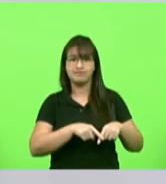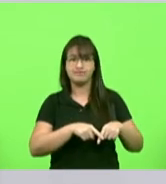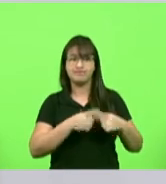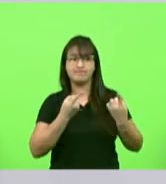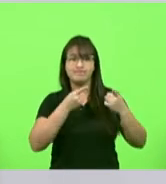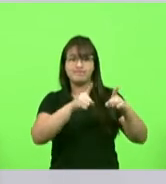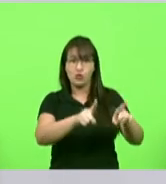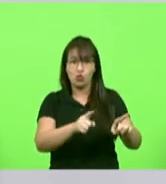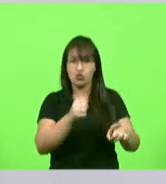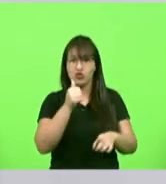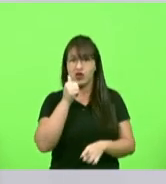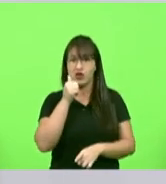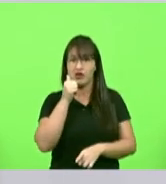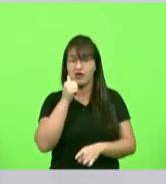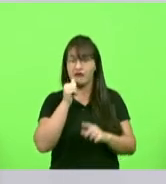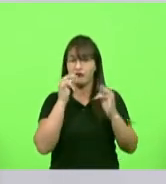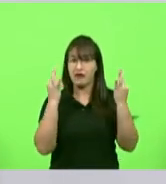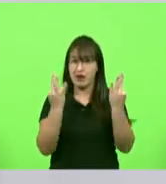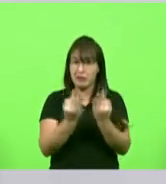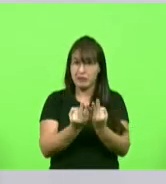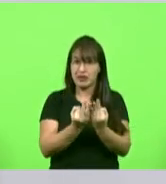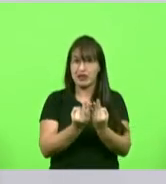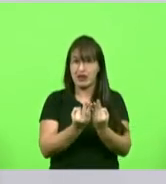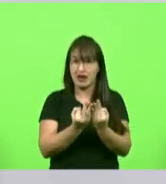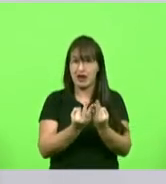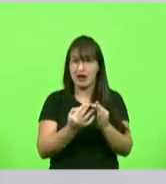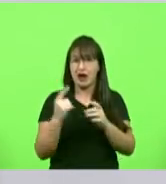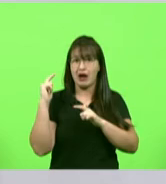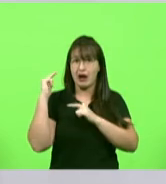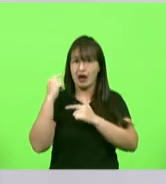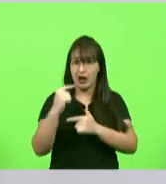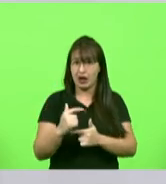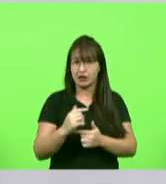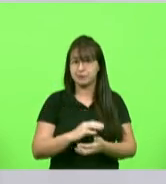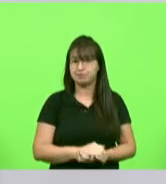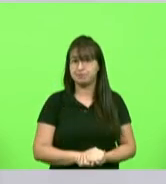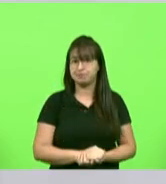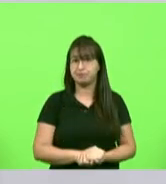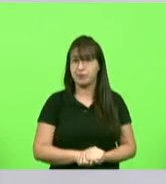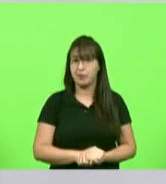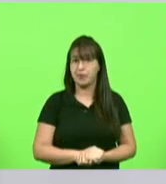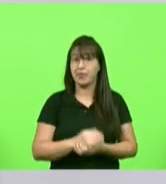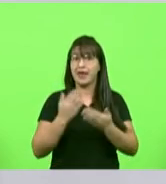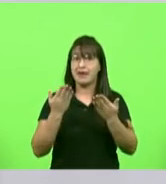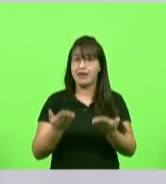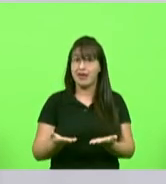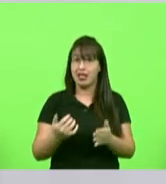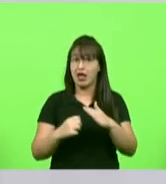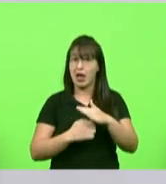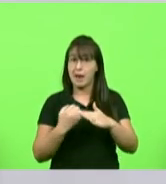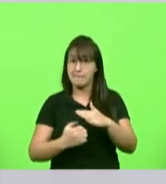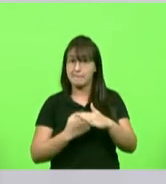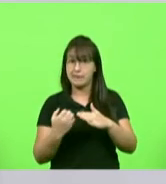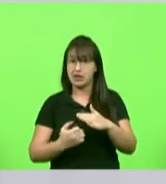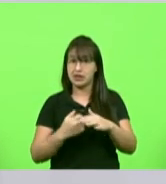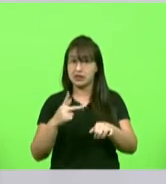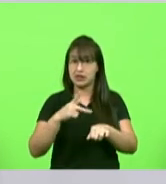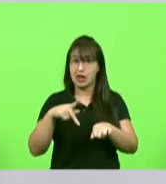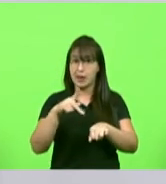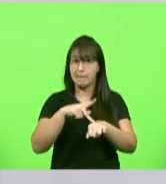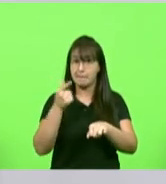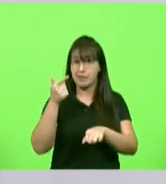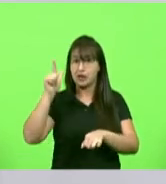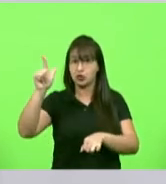quilombolas que ali moravam e parte dessas terras caíram na mão de uma empresa multinacional as